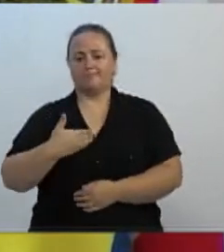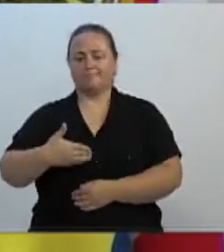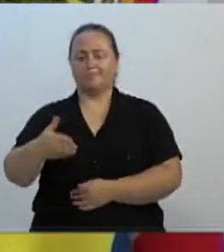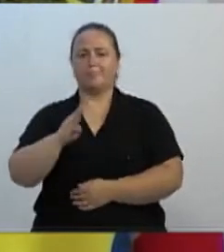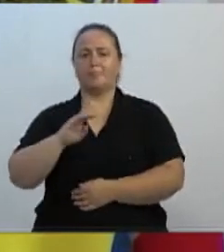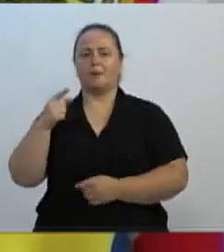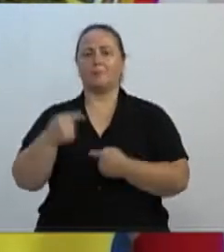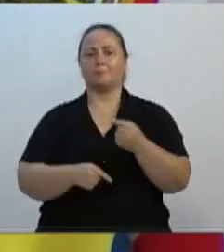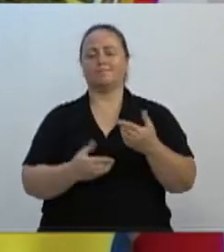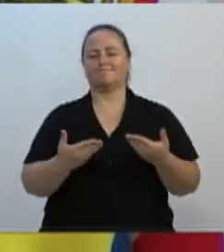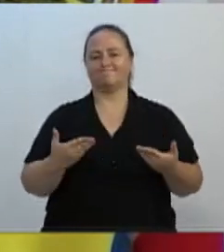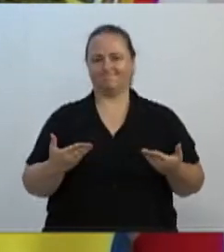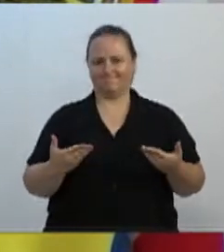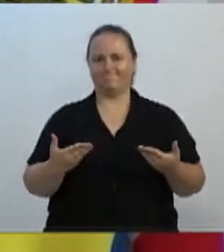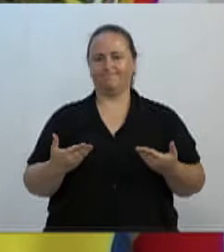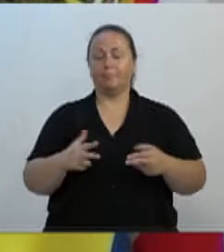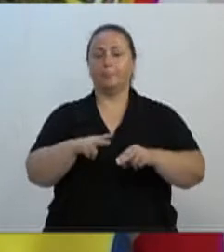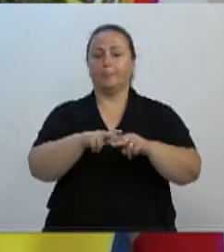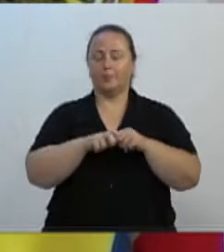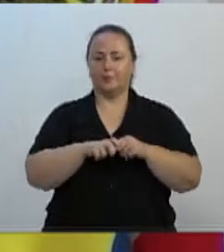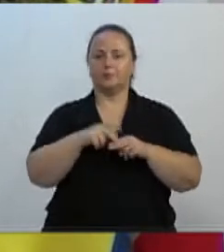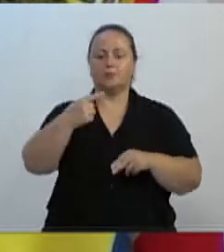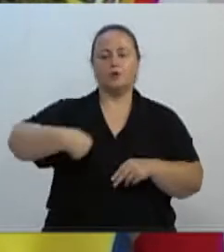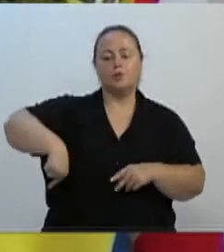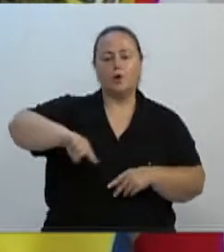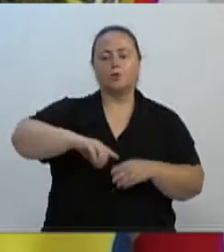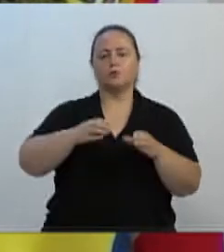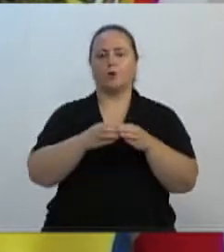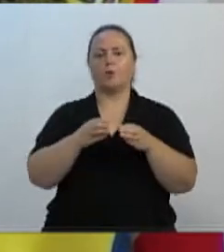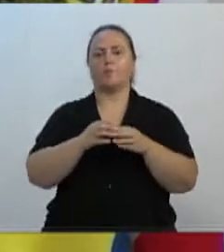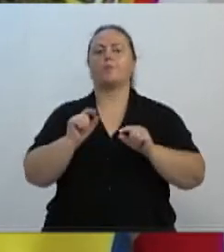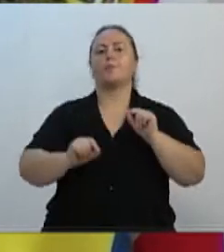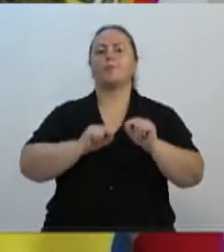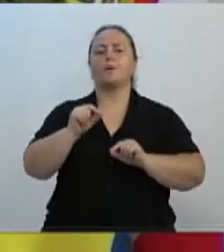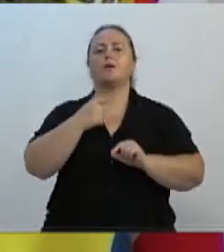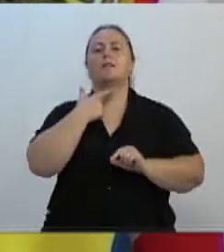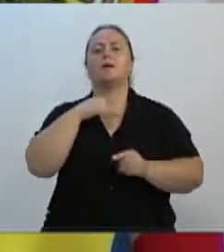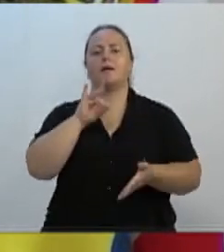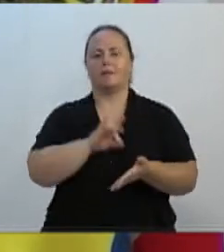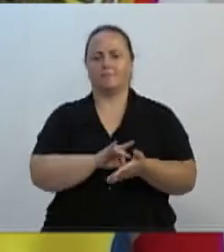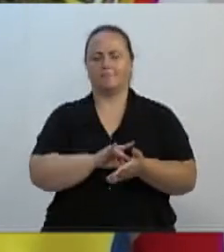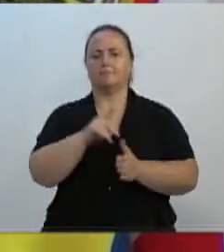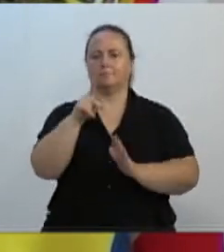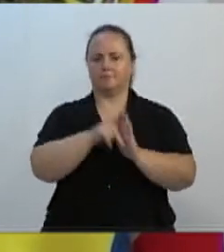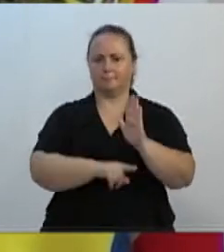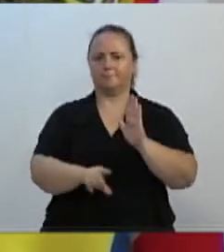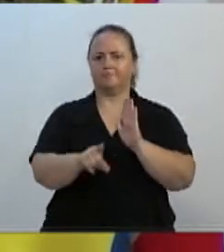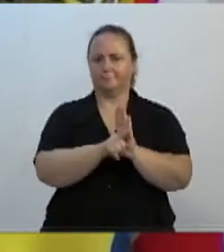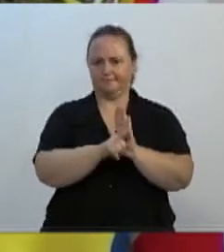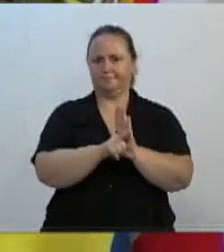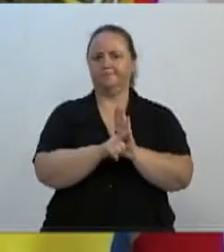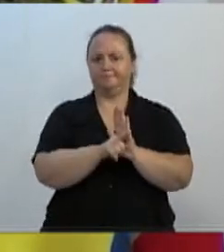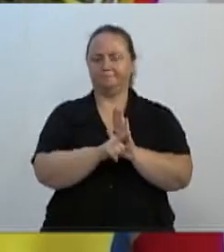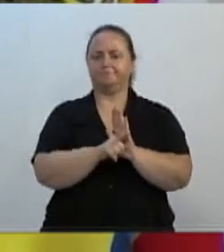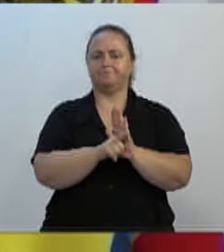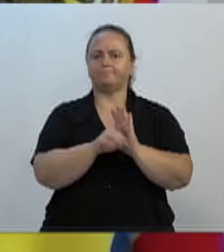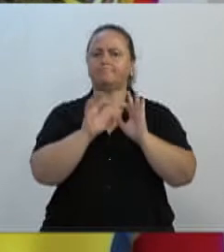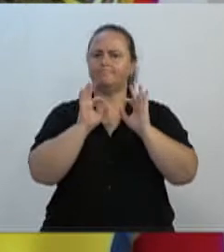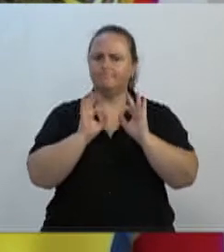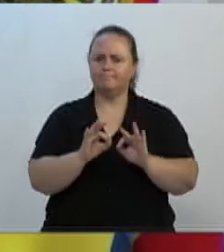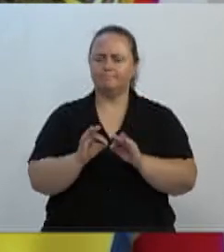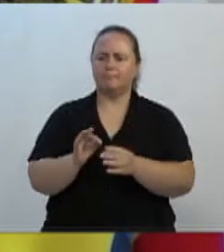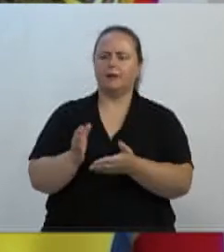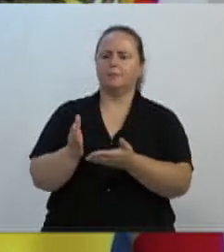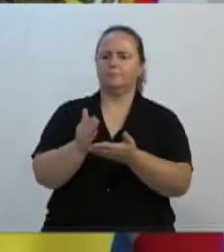O que queremos, senhores vereadores? Trazemos à mesa desta Casa o projeto de lei que justamente regulamenta o direito de recolher o